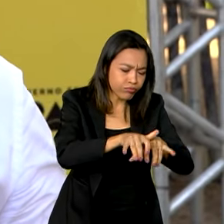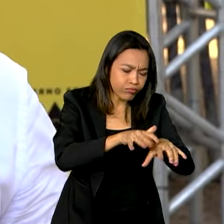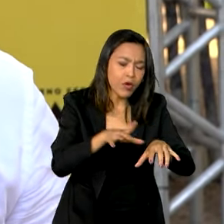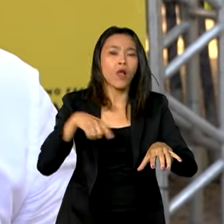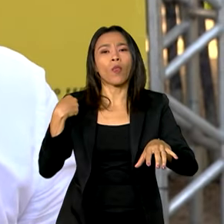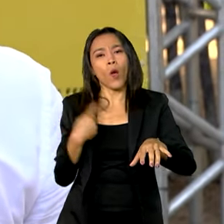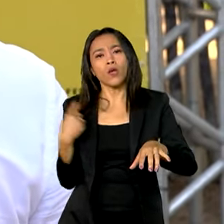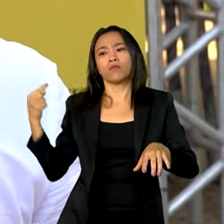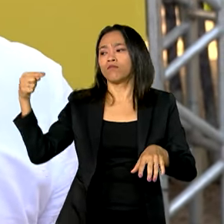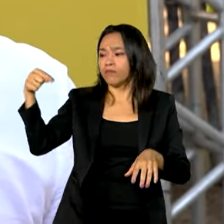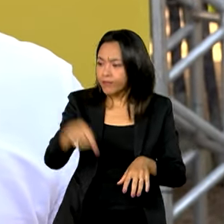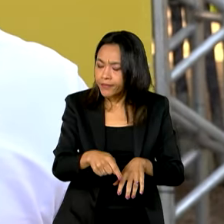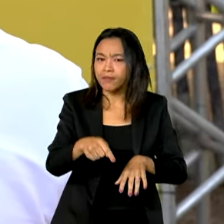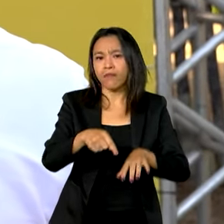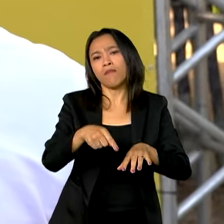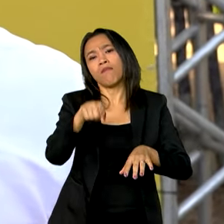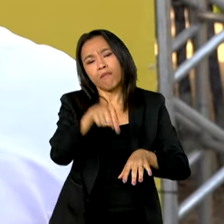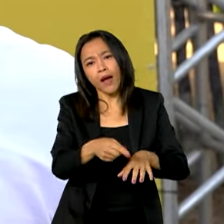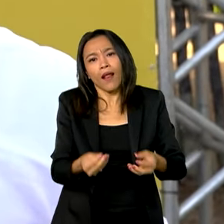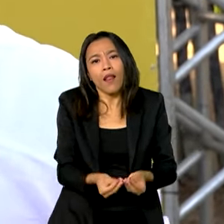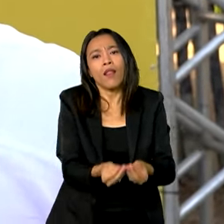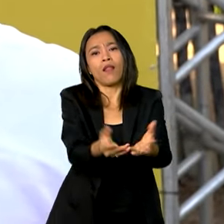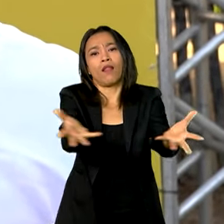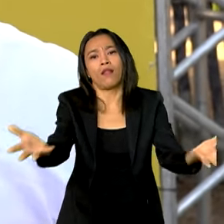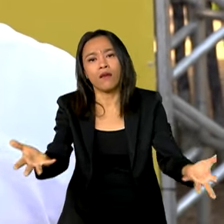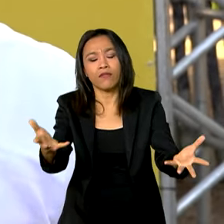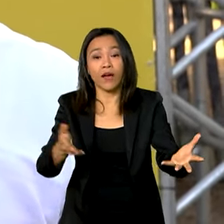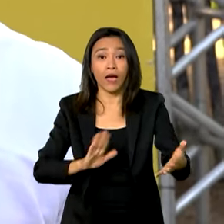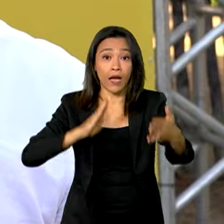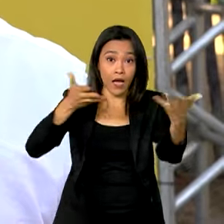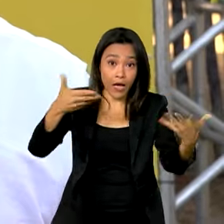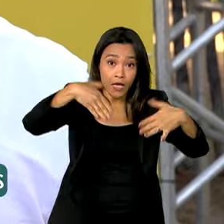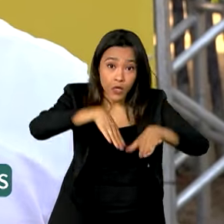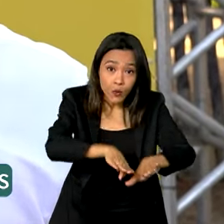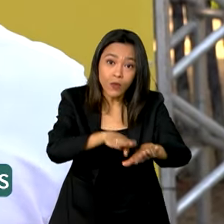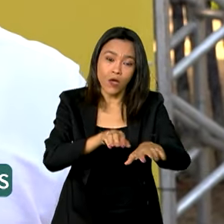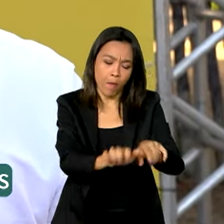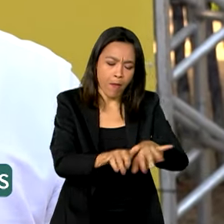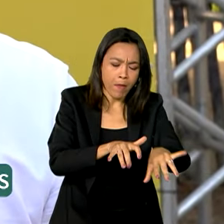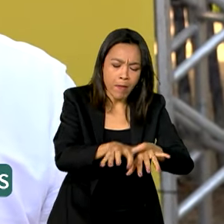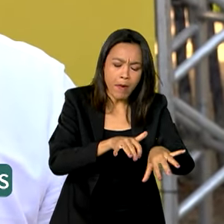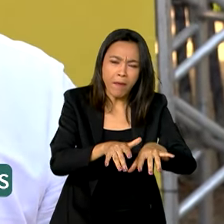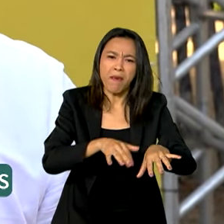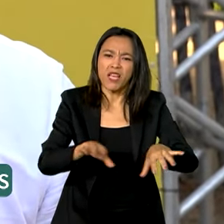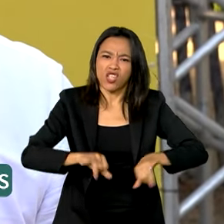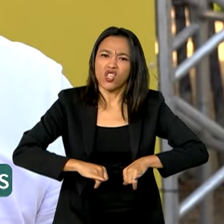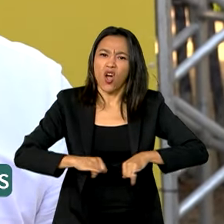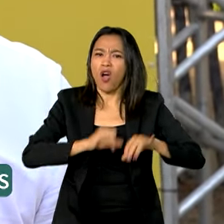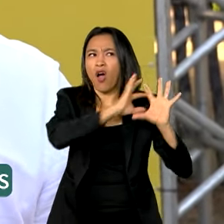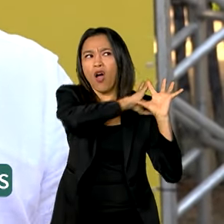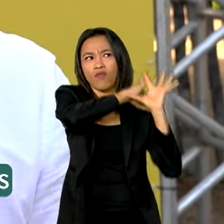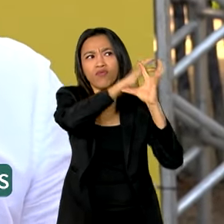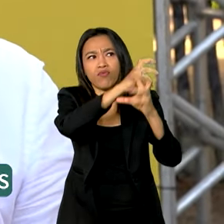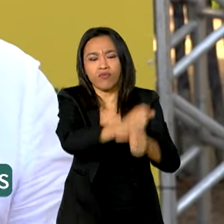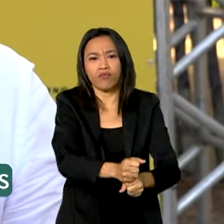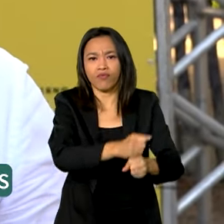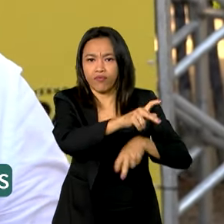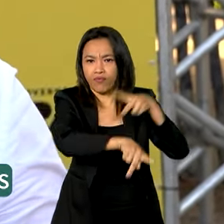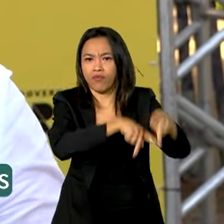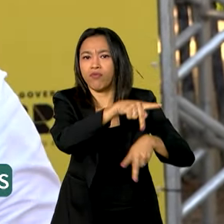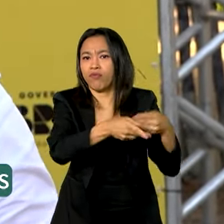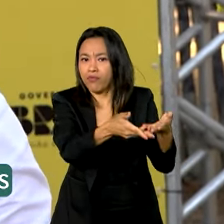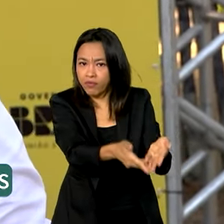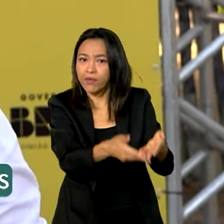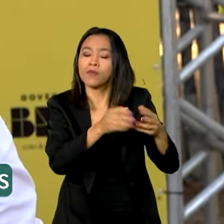esse problema, trazer a inclusão digital para essa comunidade que sofre historicamente com isso e que a gente consiga trazer, junto com a